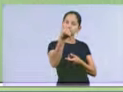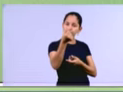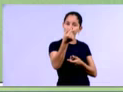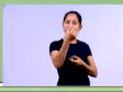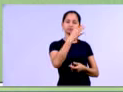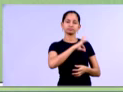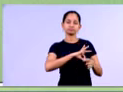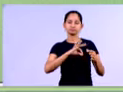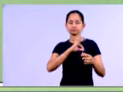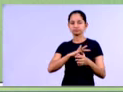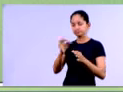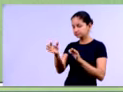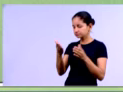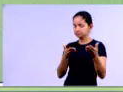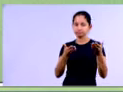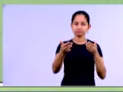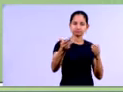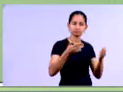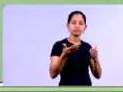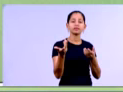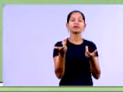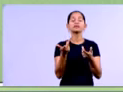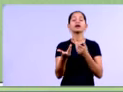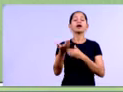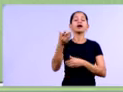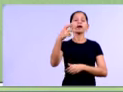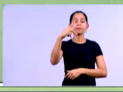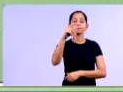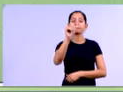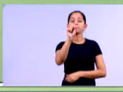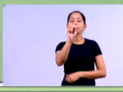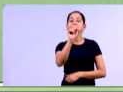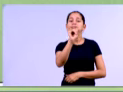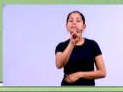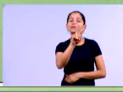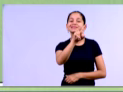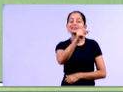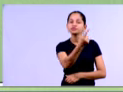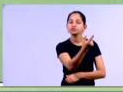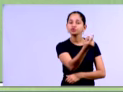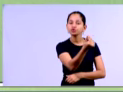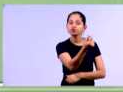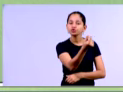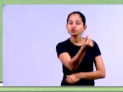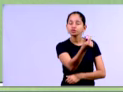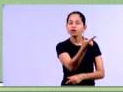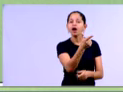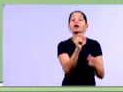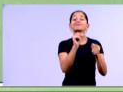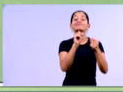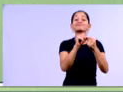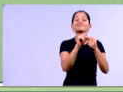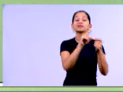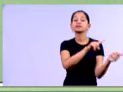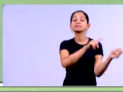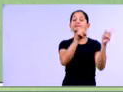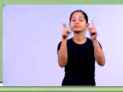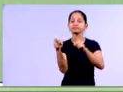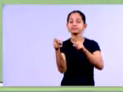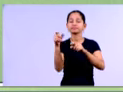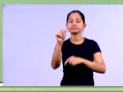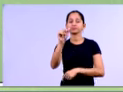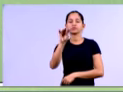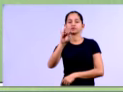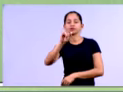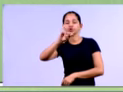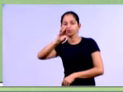tá? Onde estão as fontes de recursos das empresas? No passivo, né? E sua influência com as aplicações de recursos.